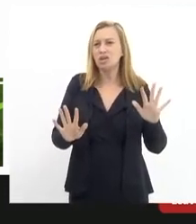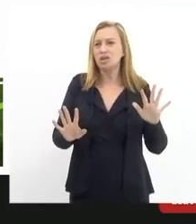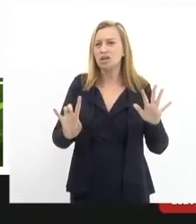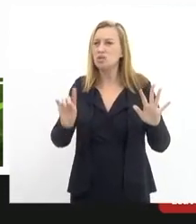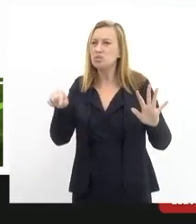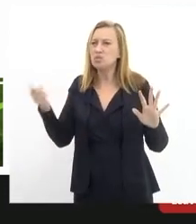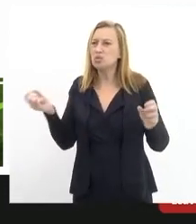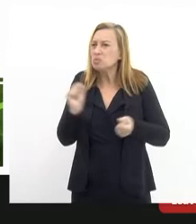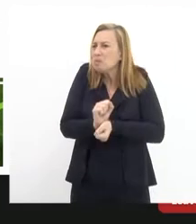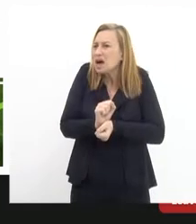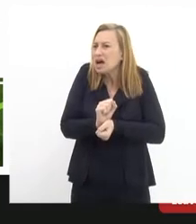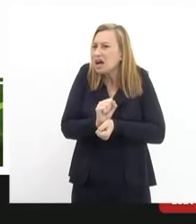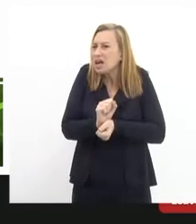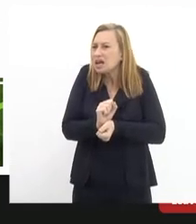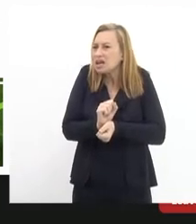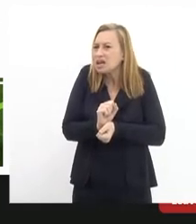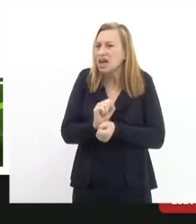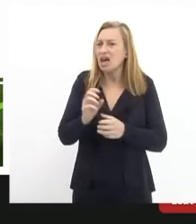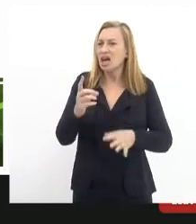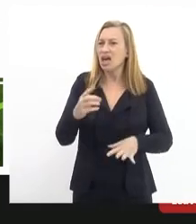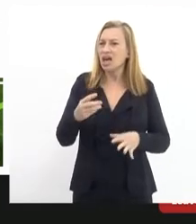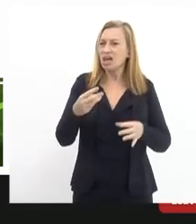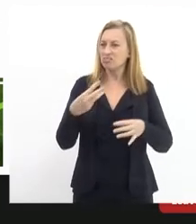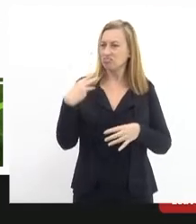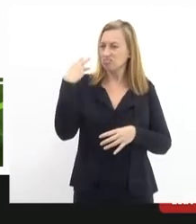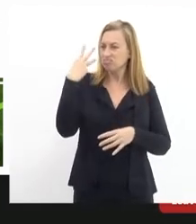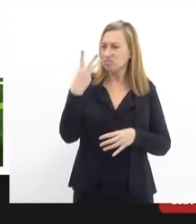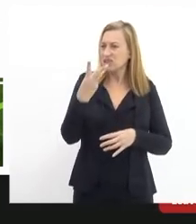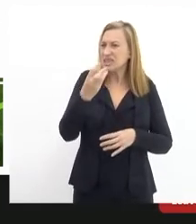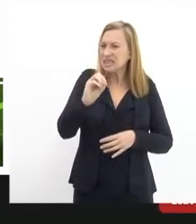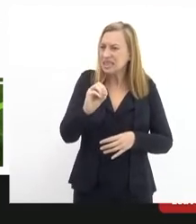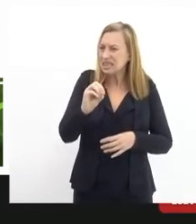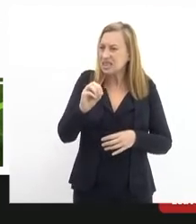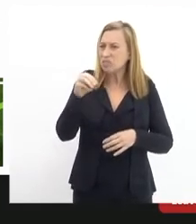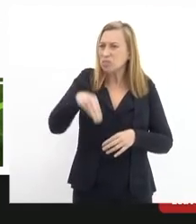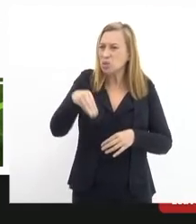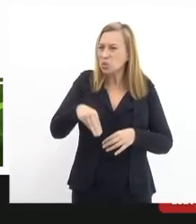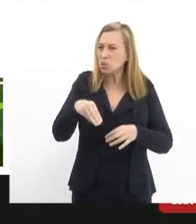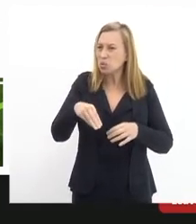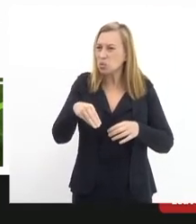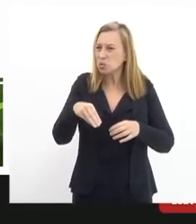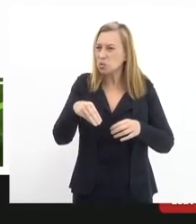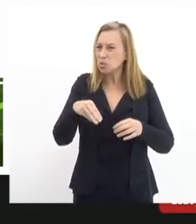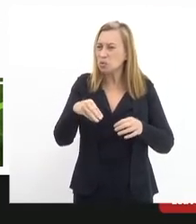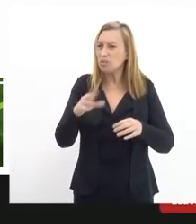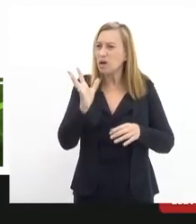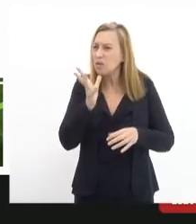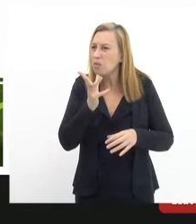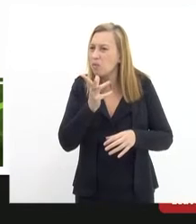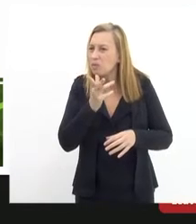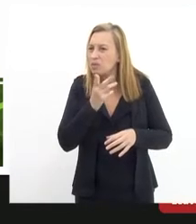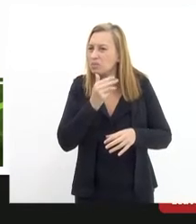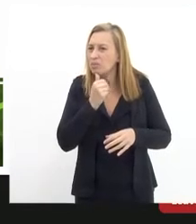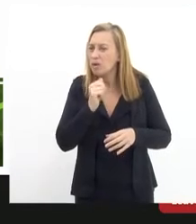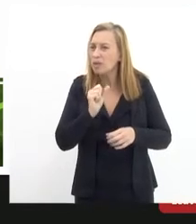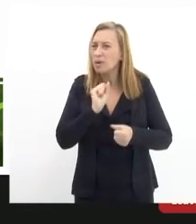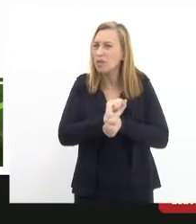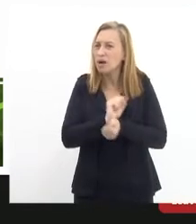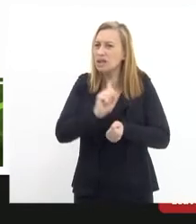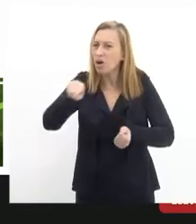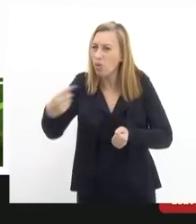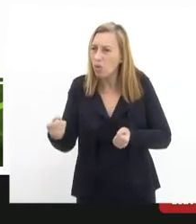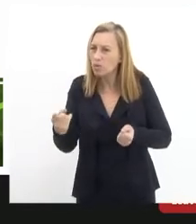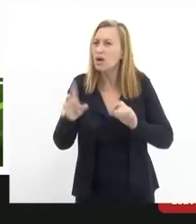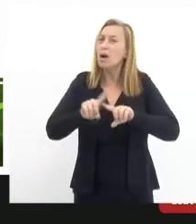espaços de meia hora e meia hora do bonde. Tem que ter os oito bondes. Quando é que estão os outros três bondes? Porque nós compramos